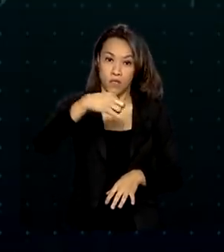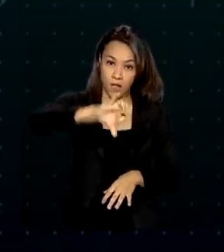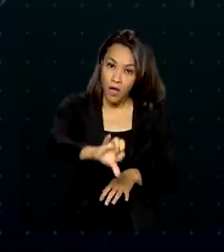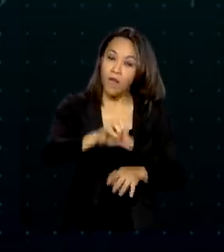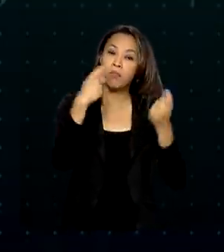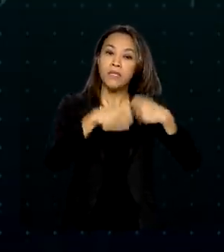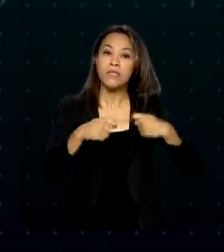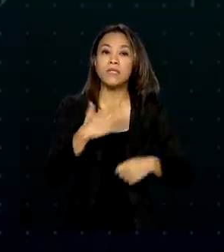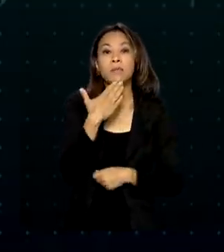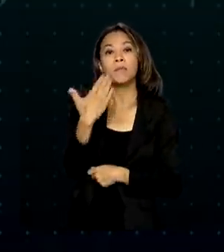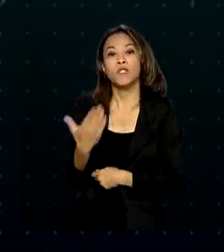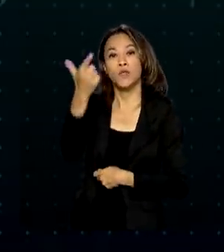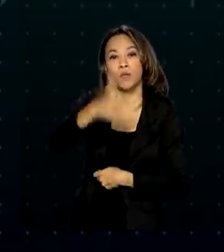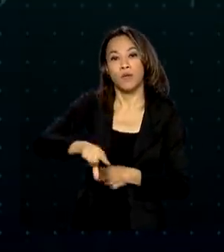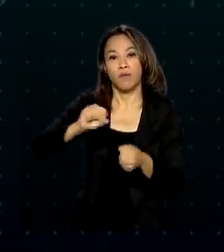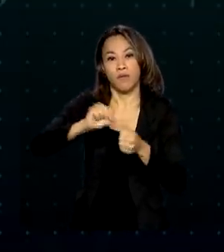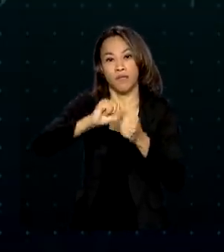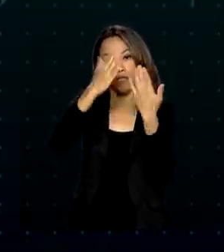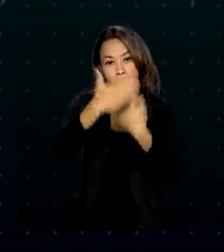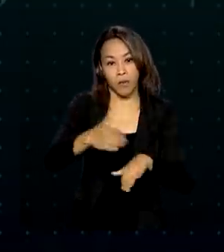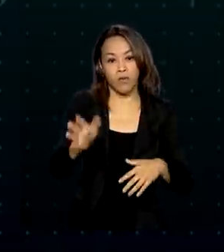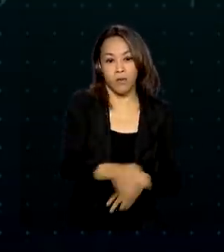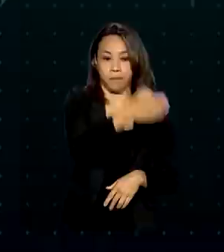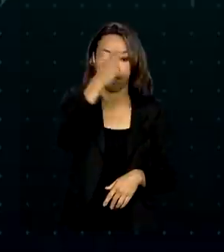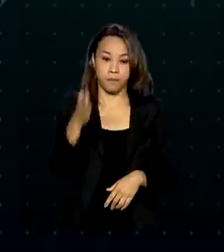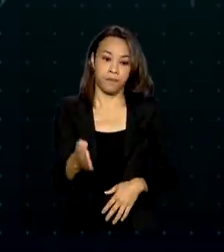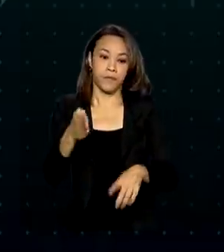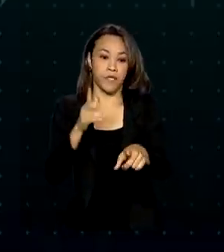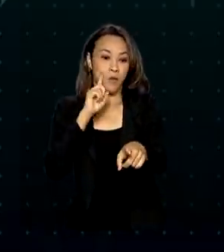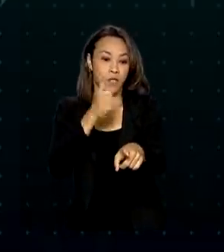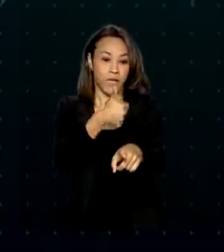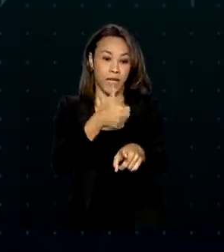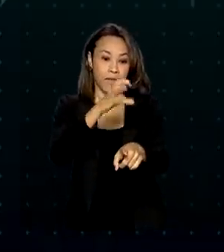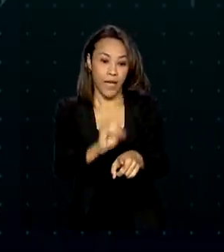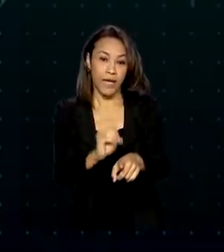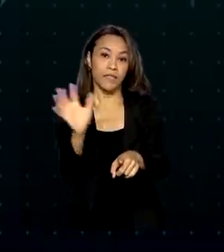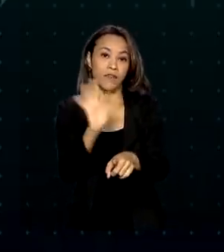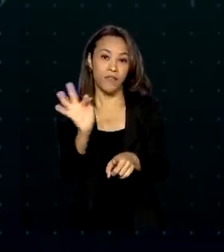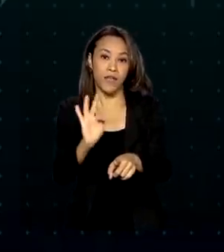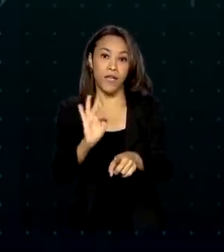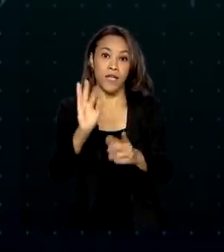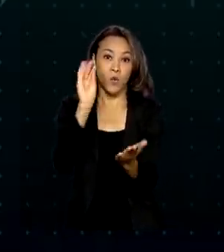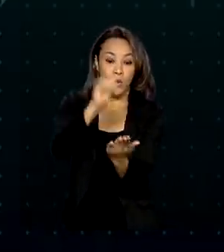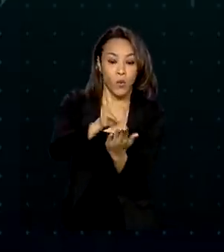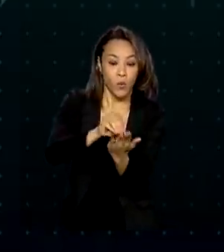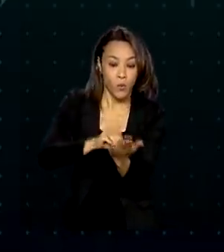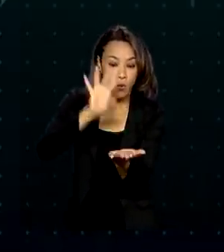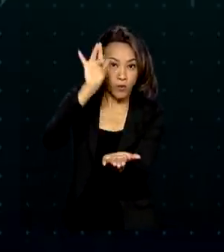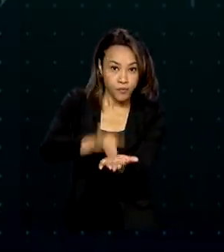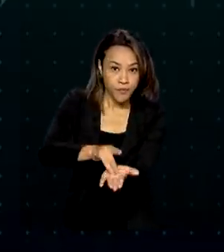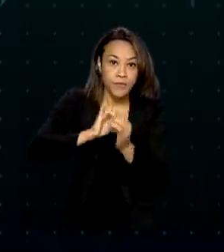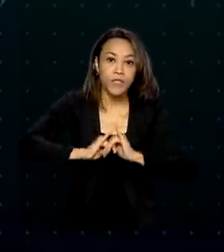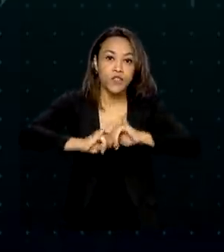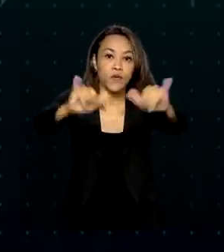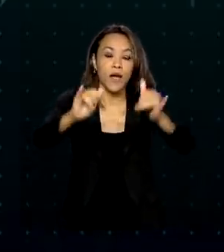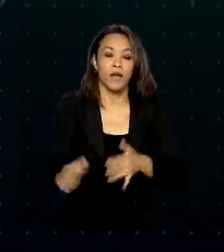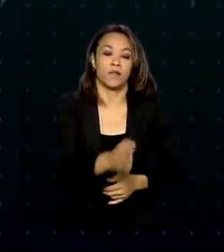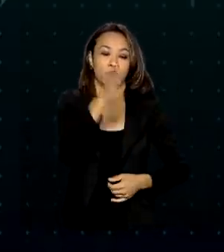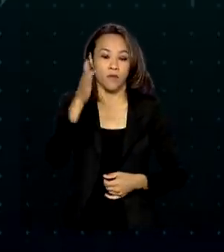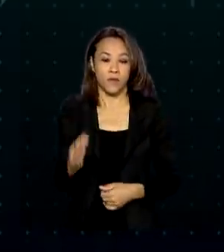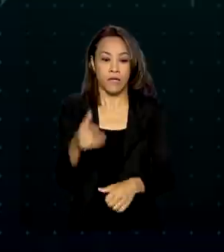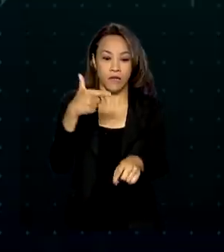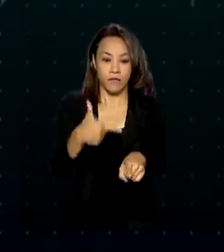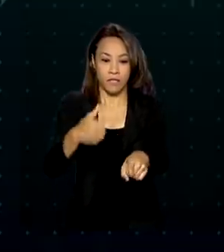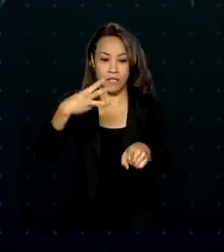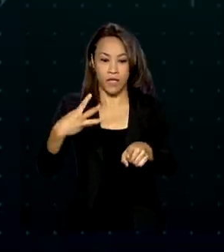reaplicação do Enem. No dia 10, os gabaritos do Enem Digital serão divulgados. Nos dias 23 e